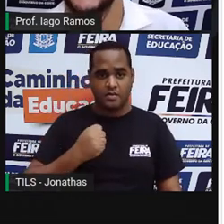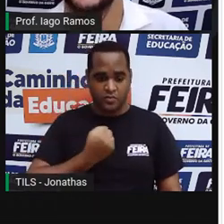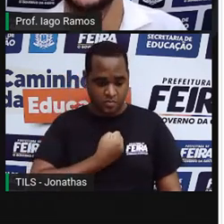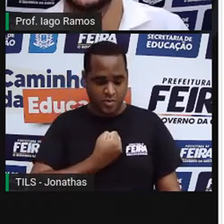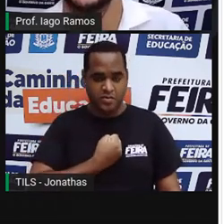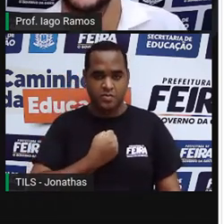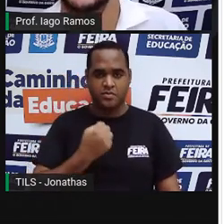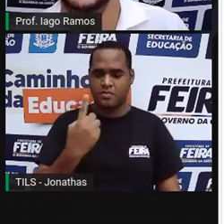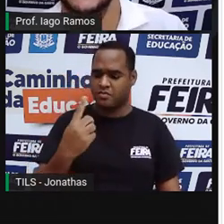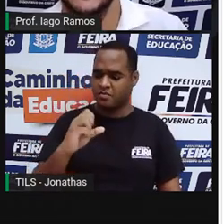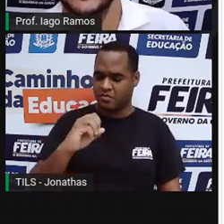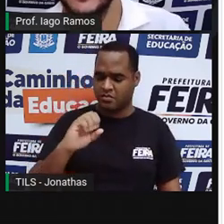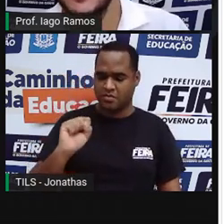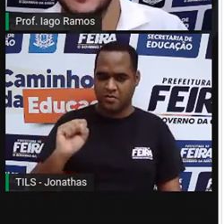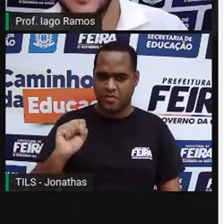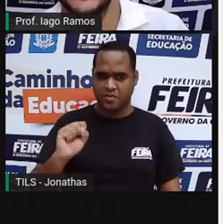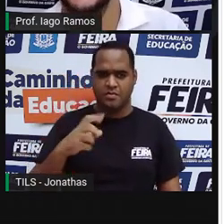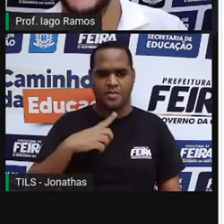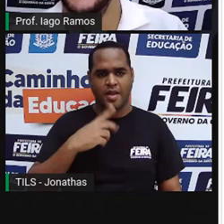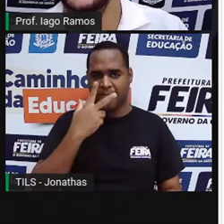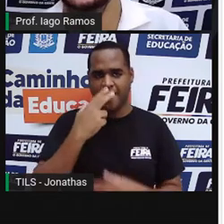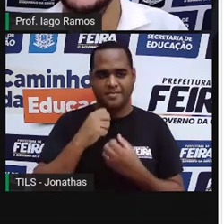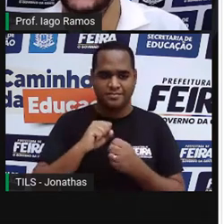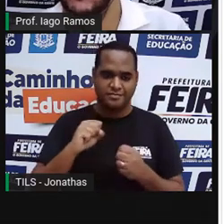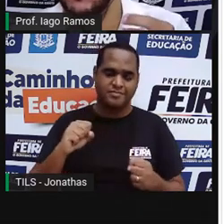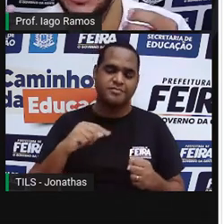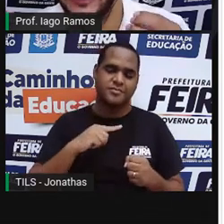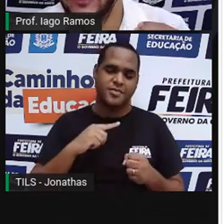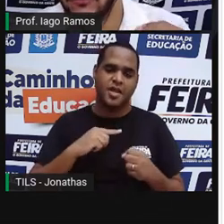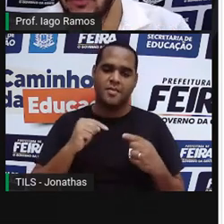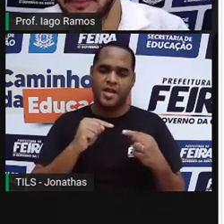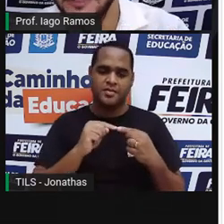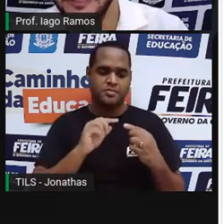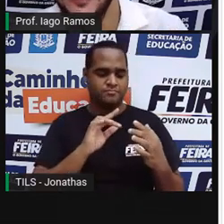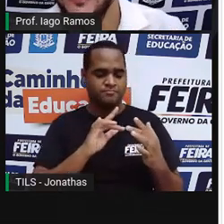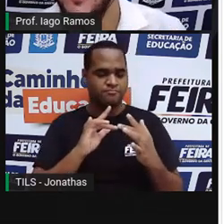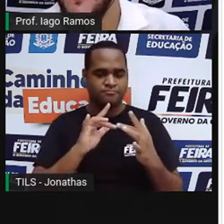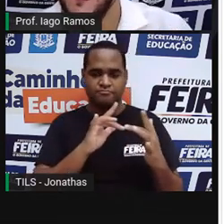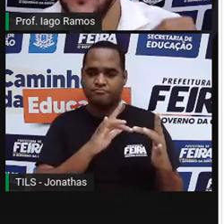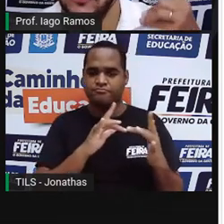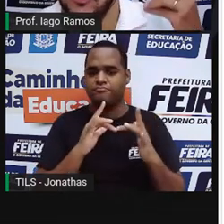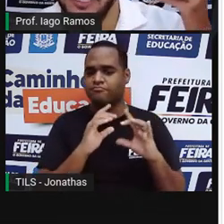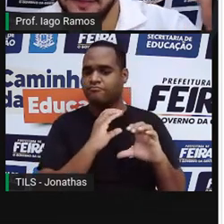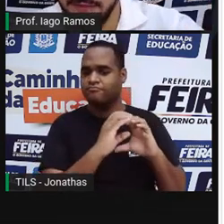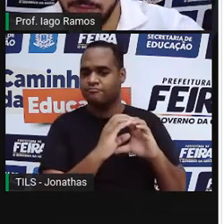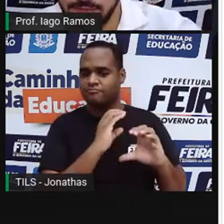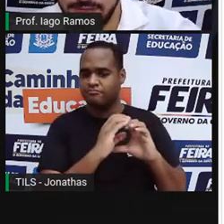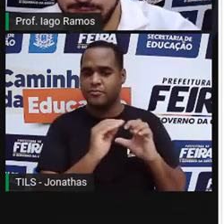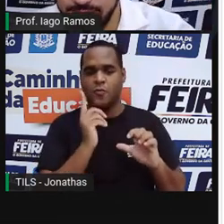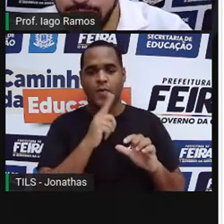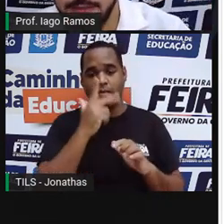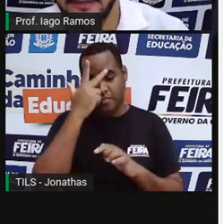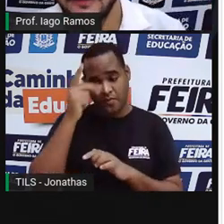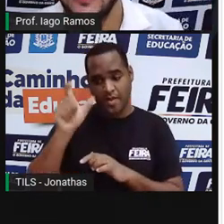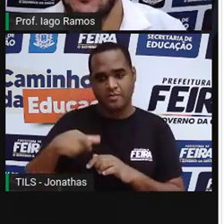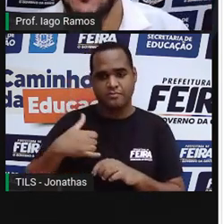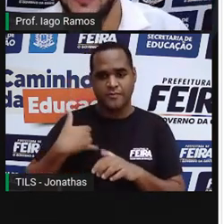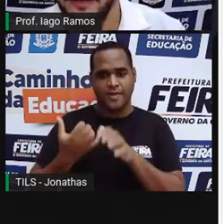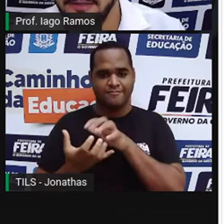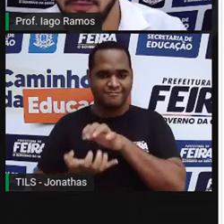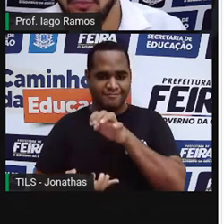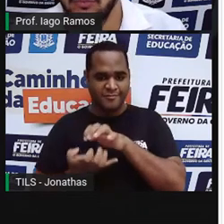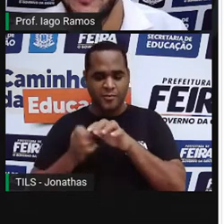veja que aqui, essas grandezas até se comunicam. Como assim? Quanto mais velho você fica,